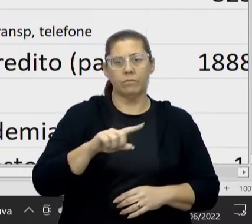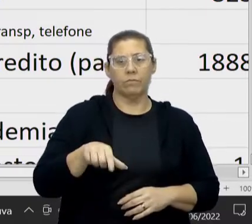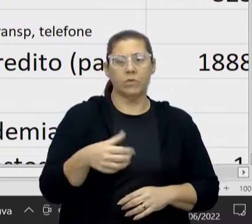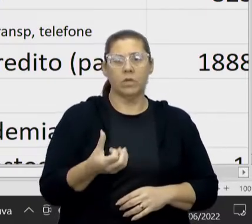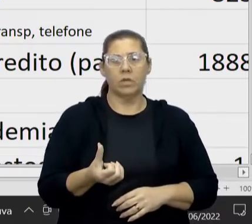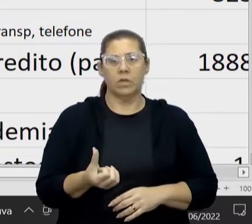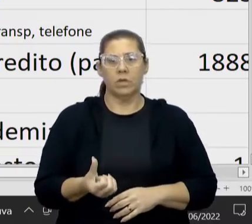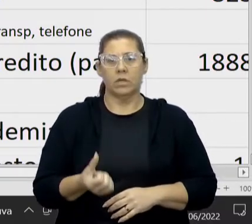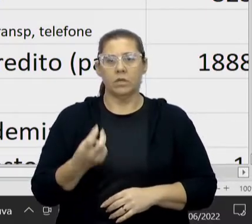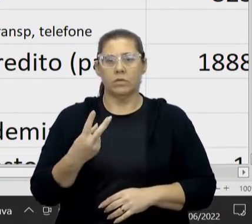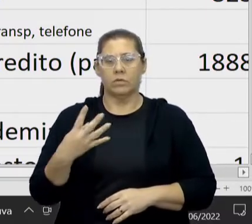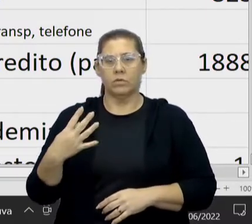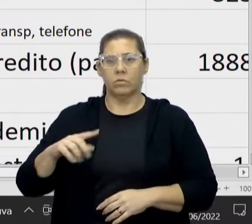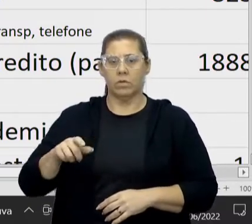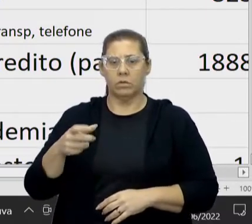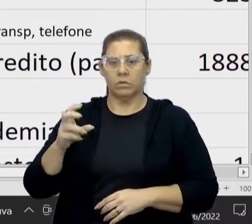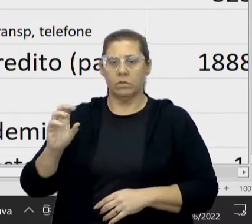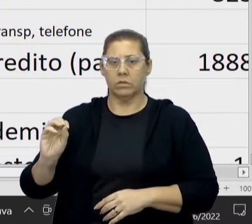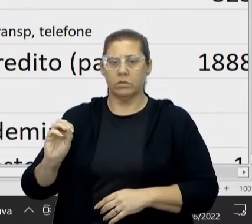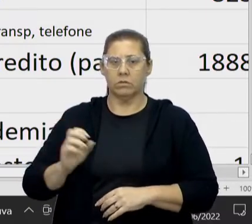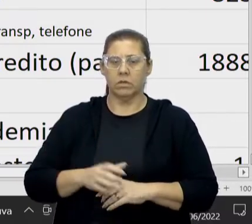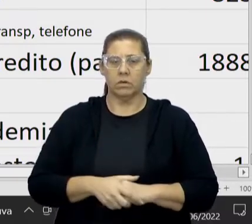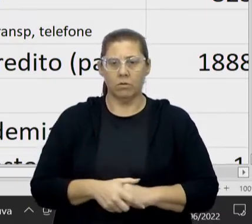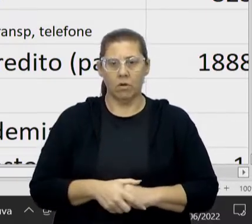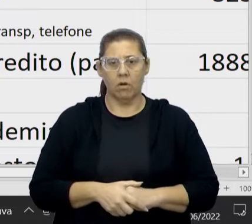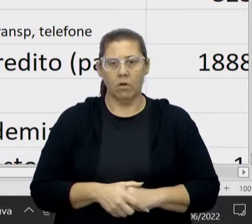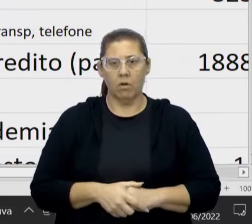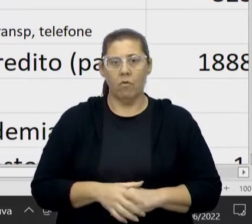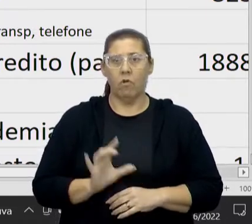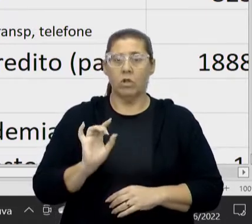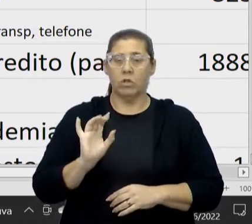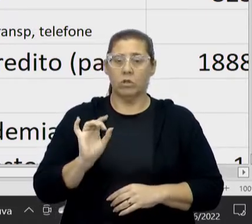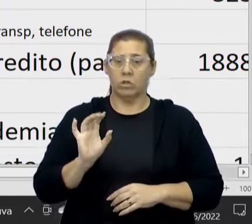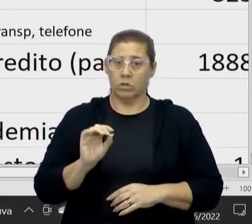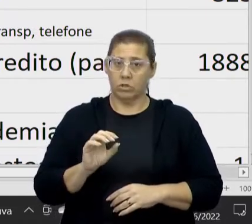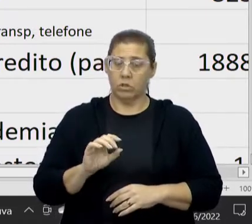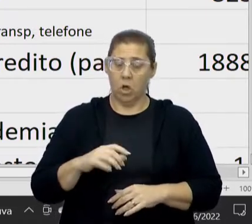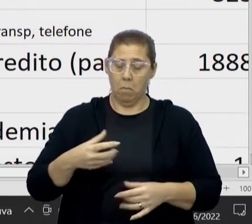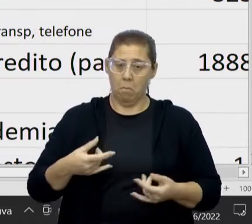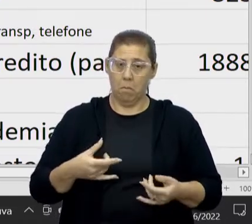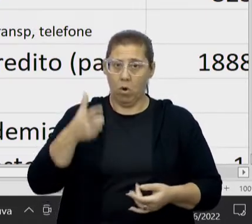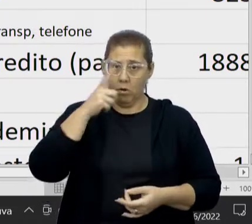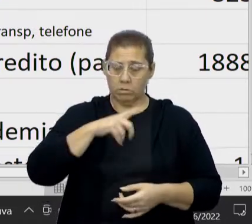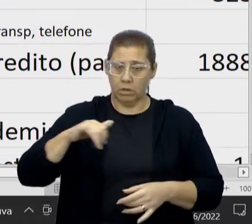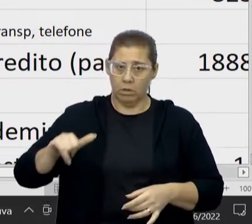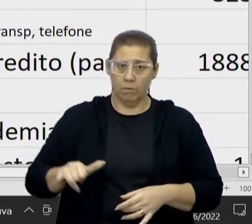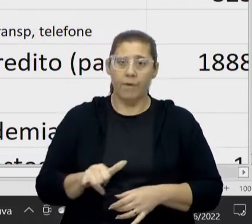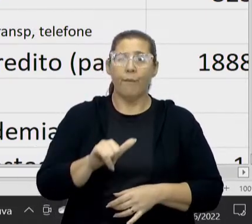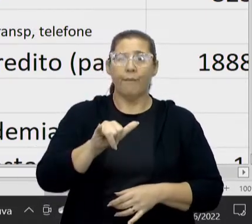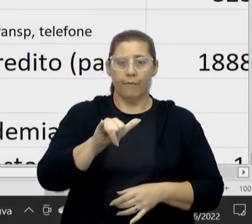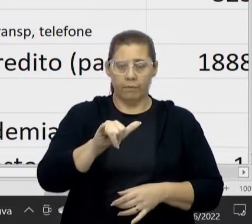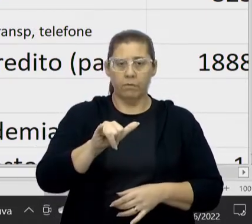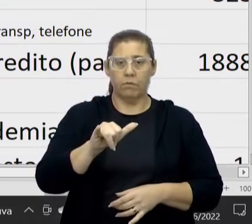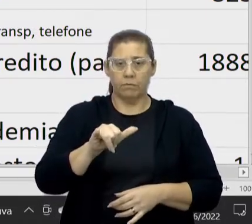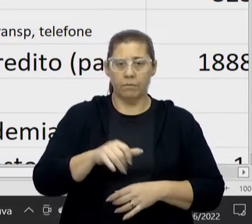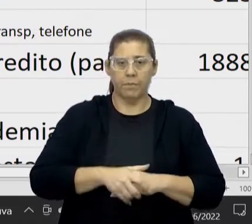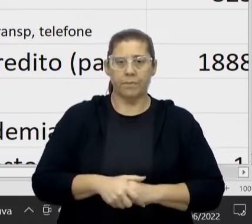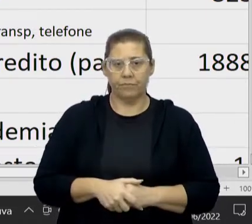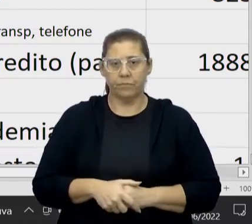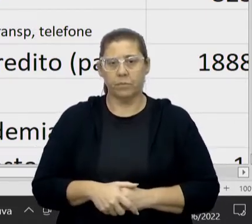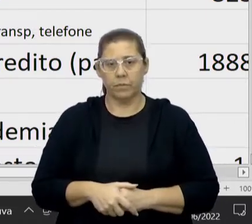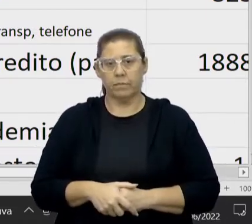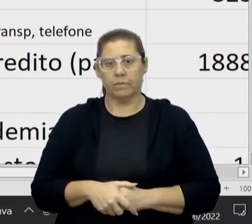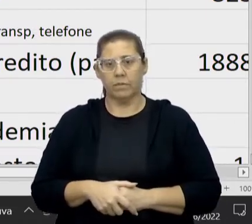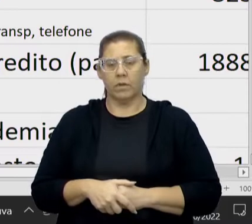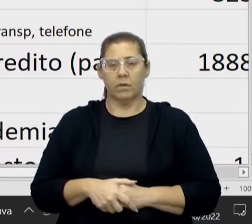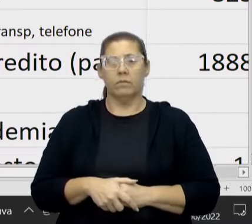1.624,50 centavos. Só para sair, para pegar o avião. Esses exames aí é só para pegar e a gente reza para